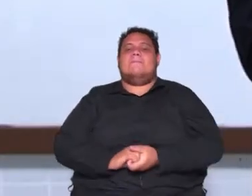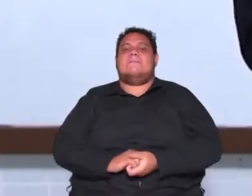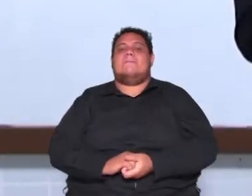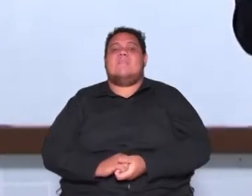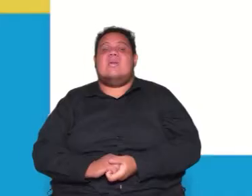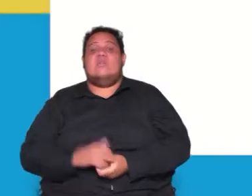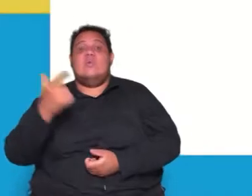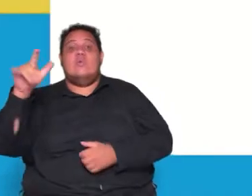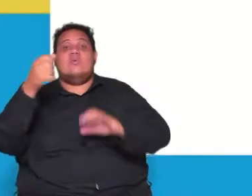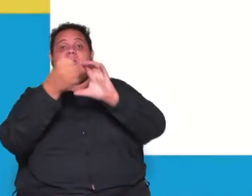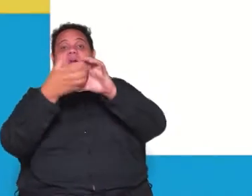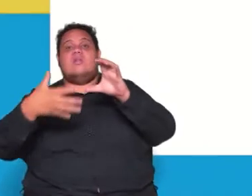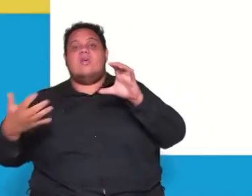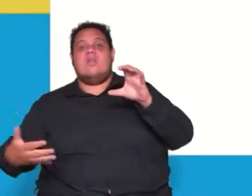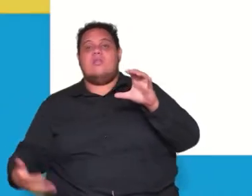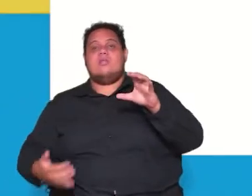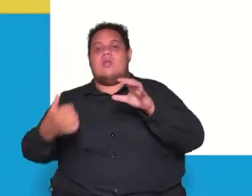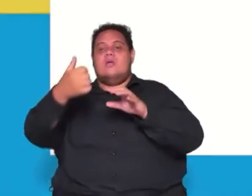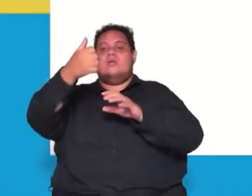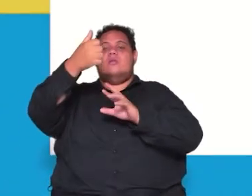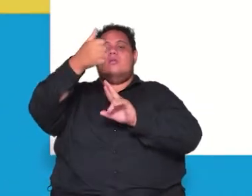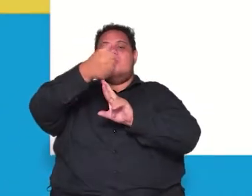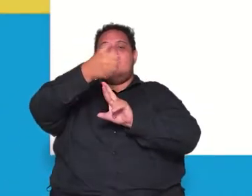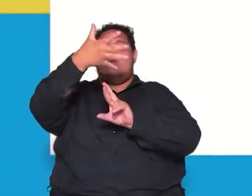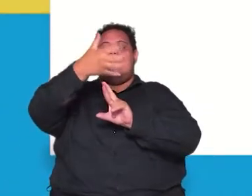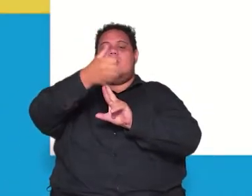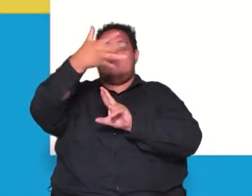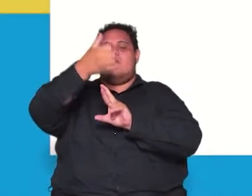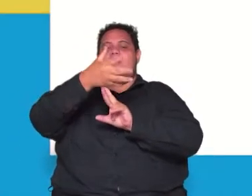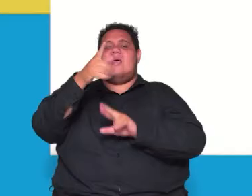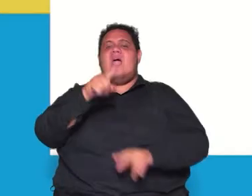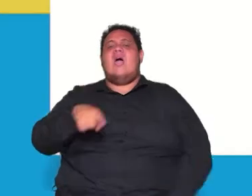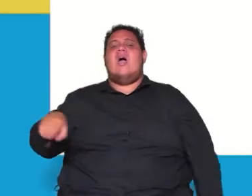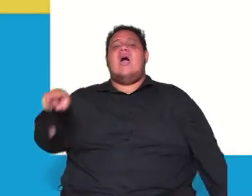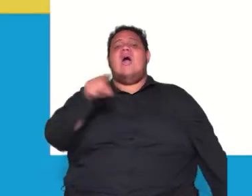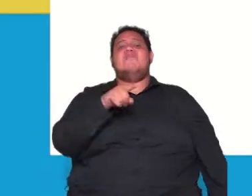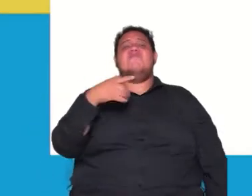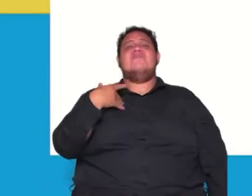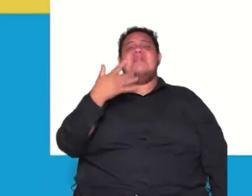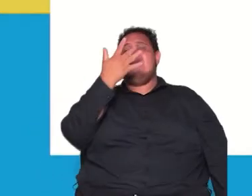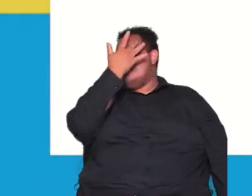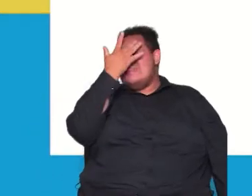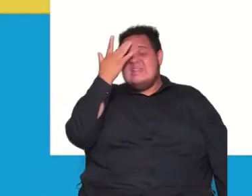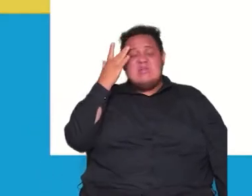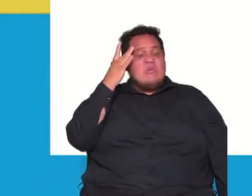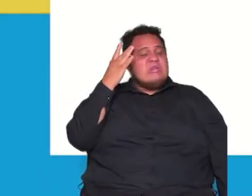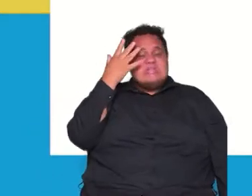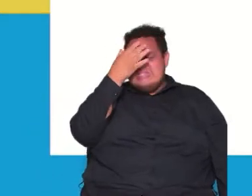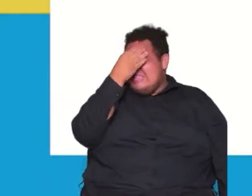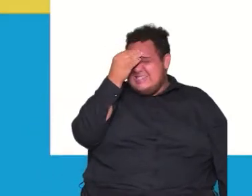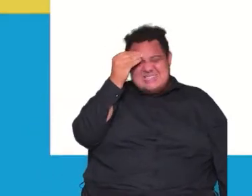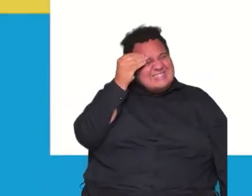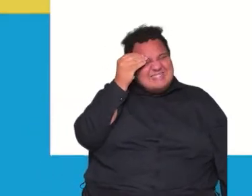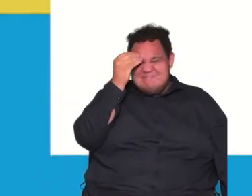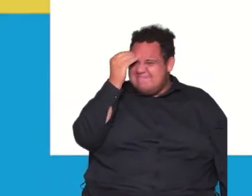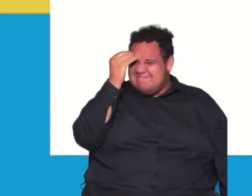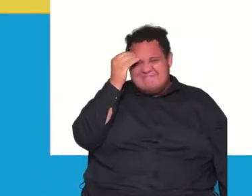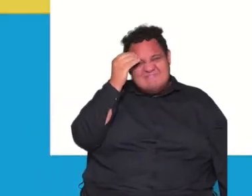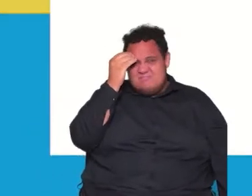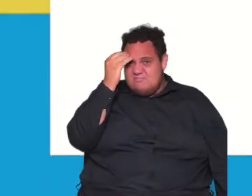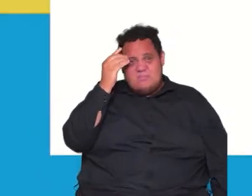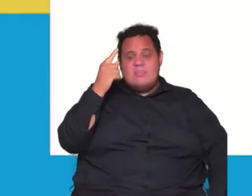anti-absolutismo gente não esqueça isso os